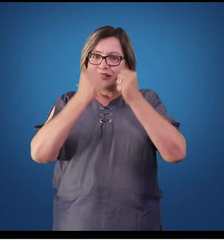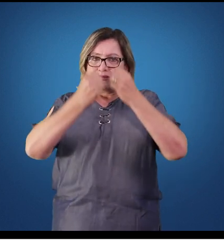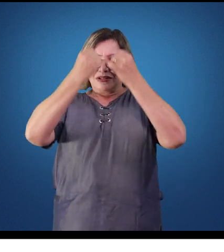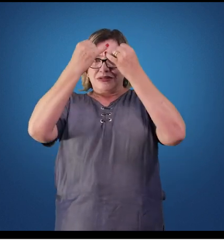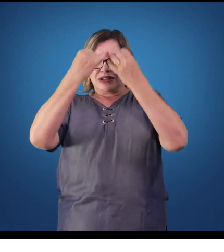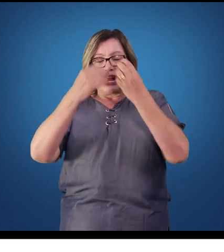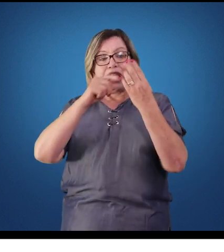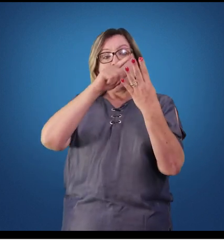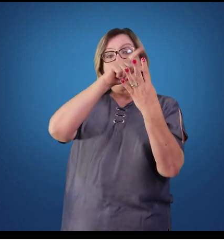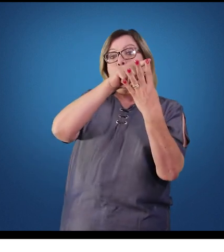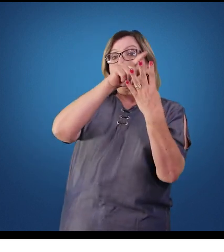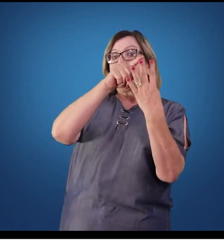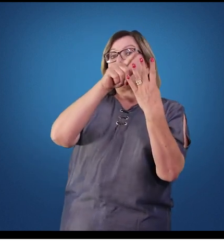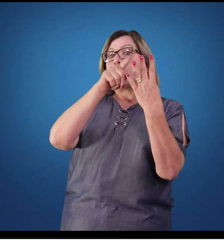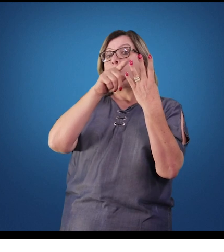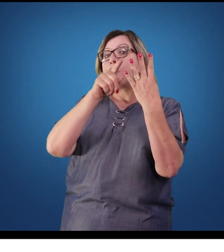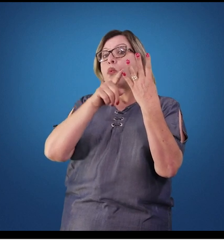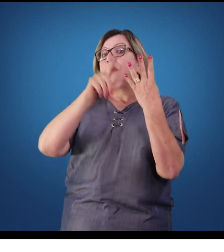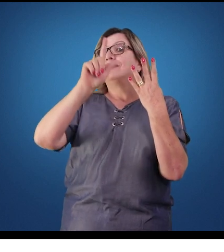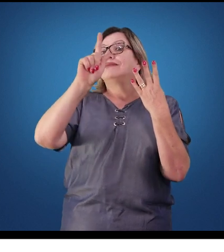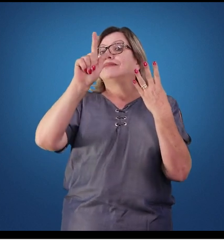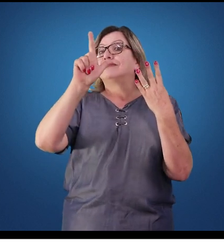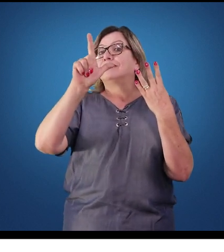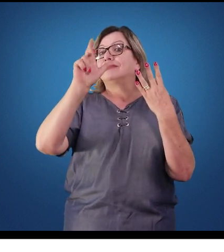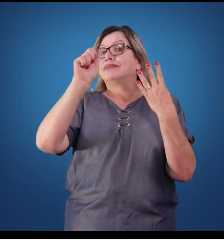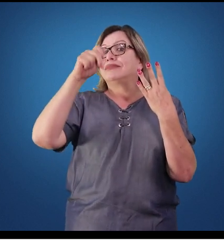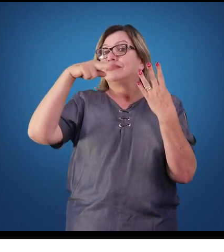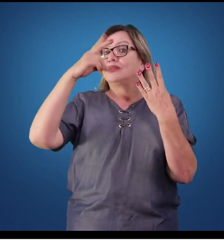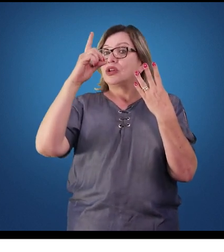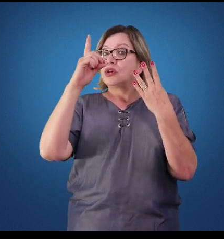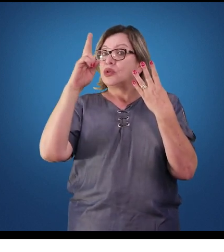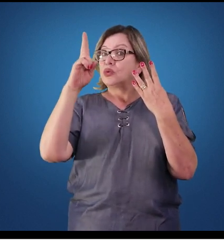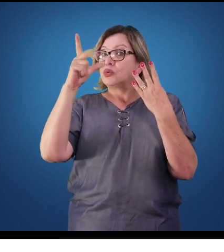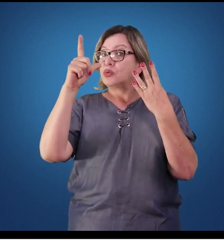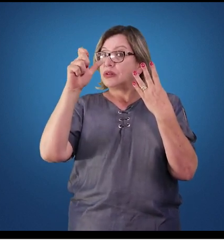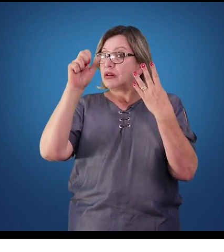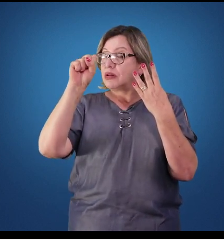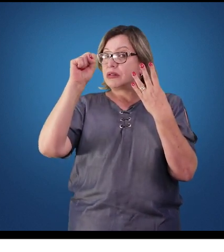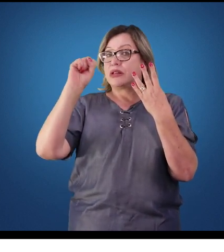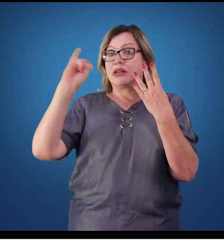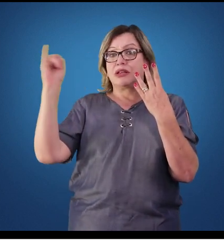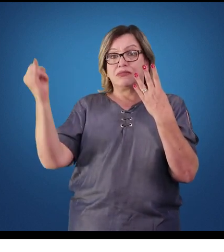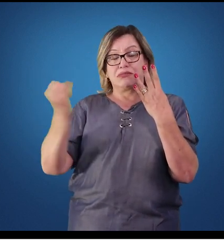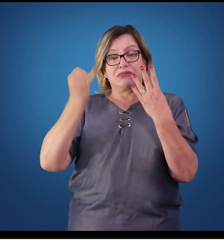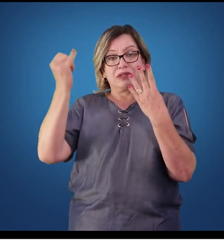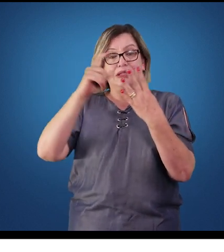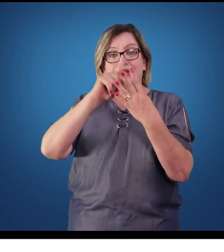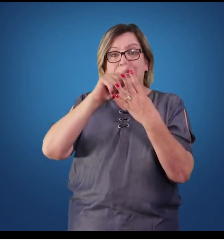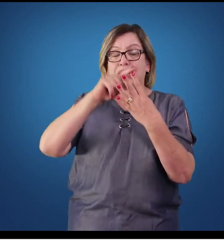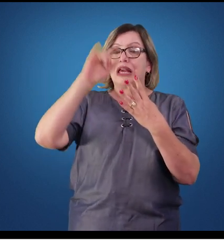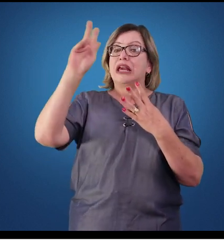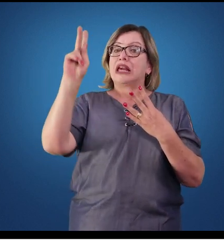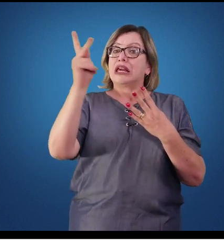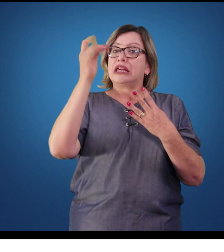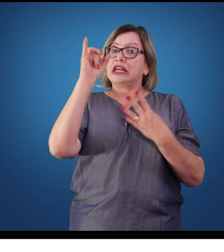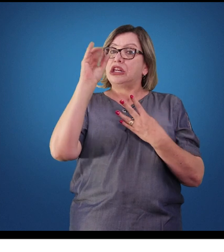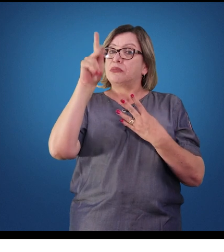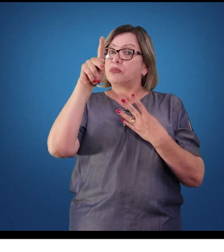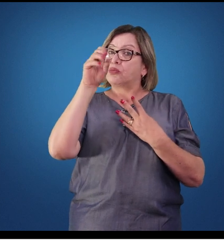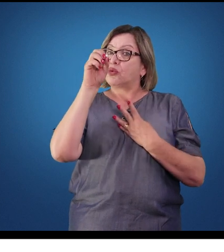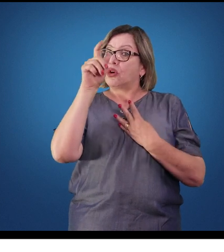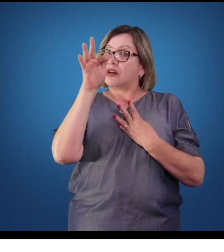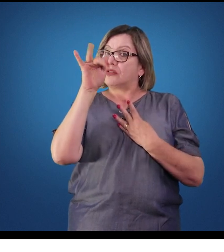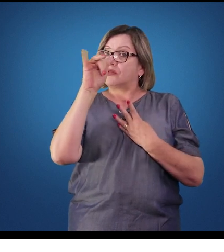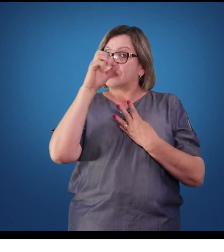quatro glândulas importantes na produção de hormônios, entre elas a glândula hipófise, responsável por produção